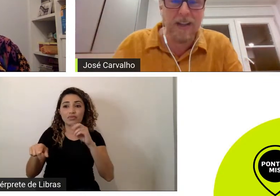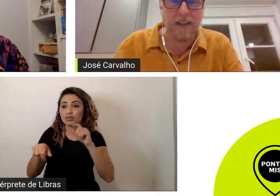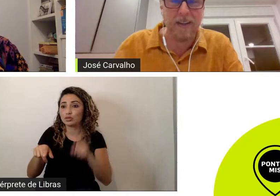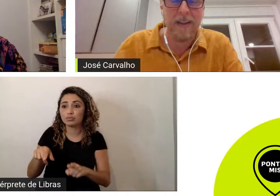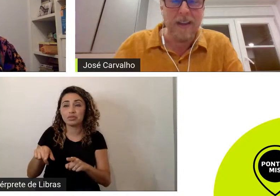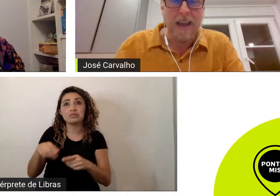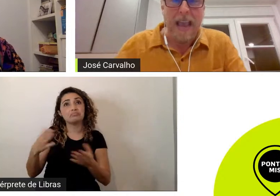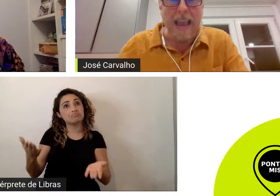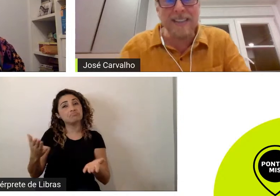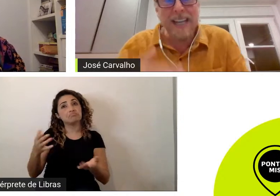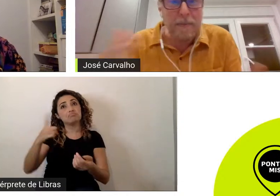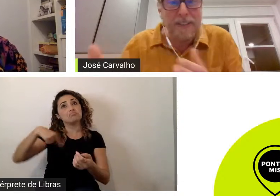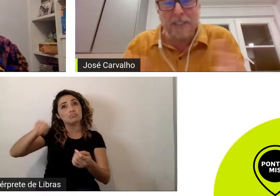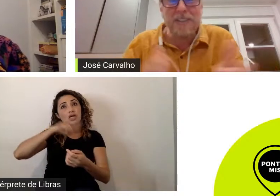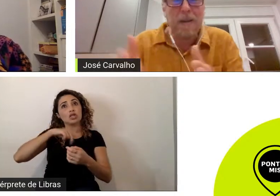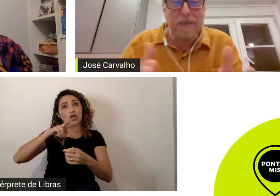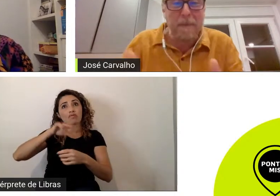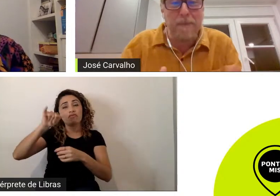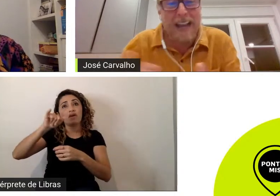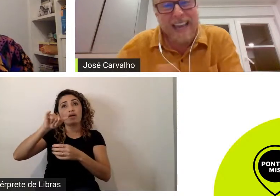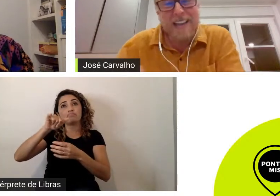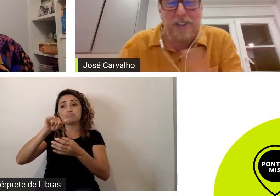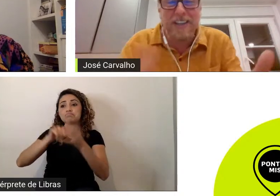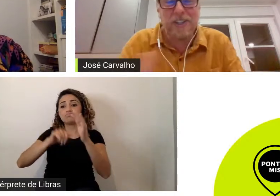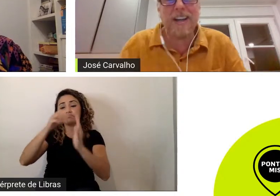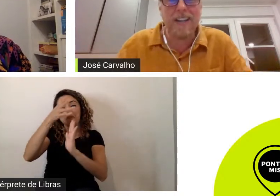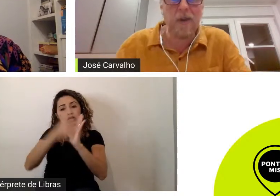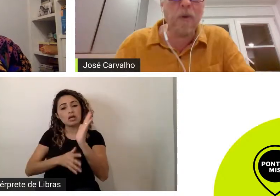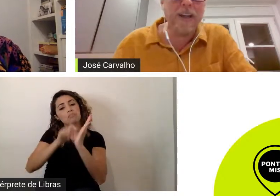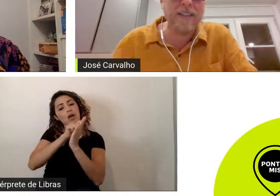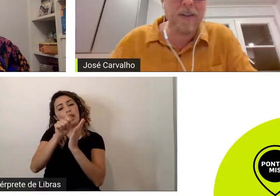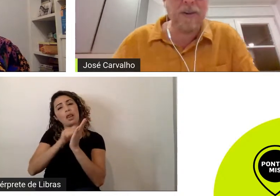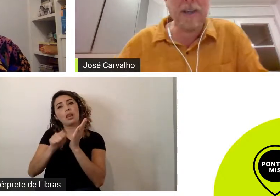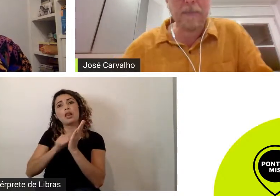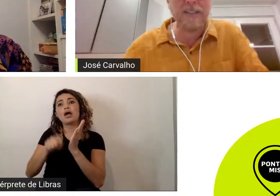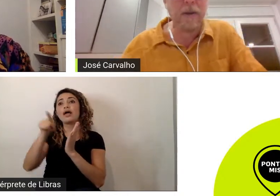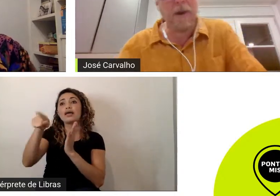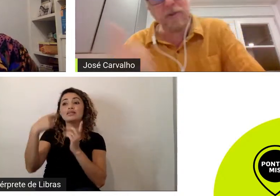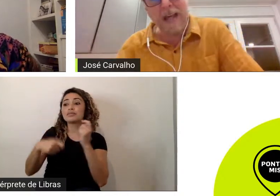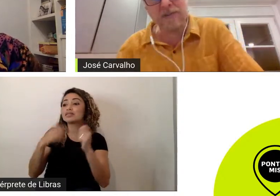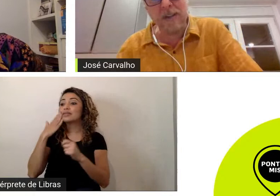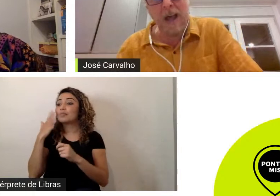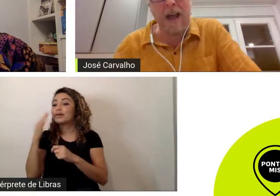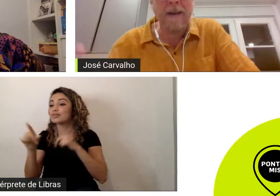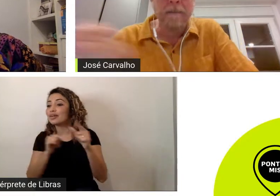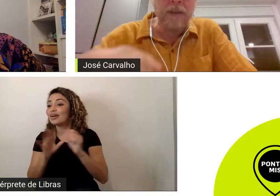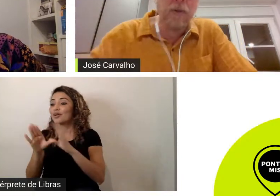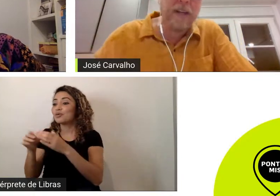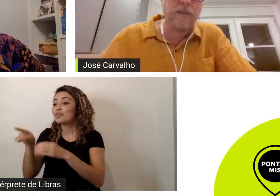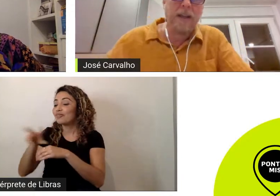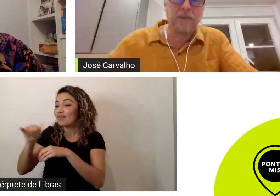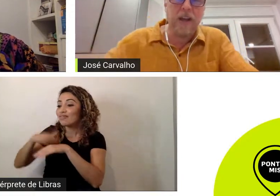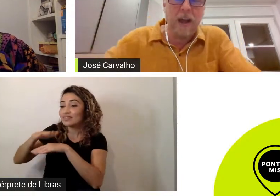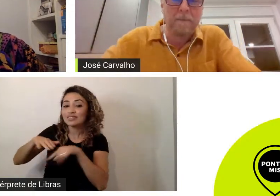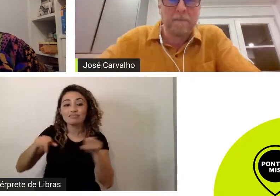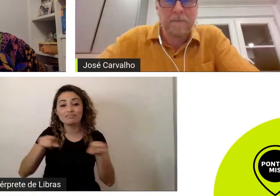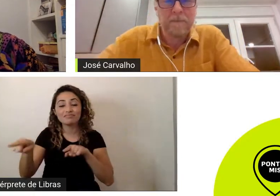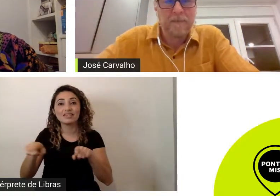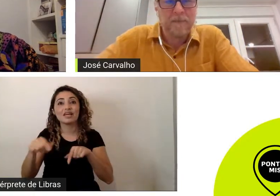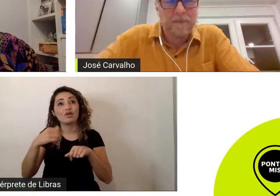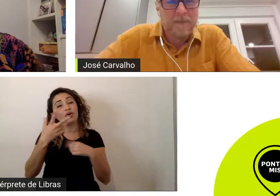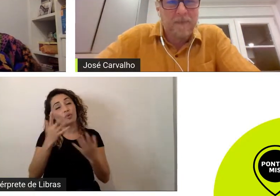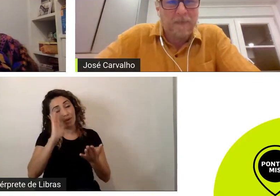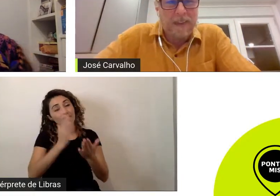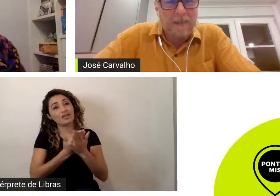conteúdos aí eles é que precisam saber para quem dirigir cada coisa então acho que a pressão é maior do lado de lá do que do lado de cá